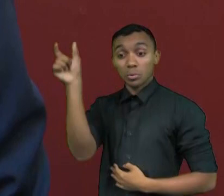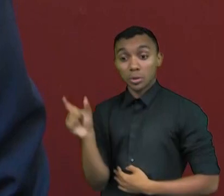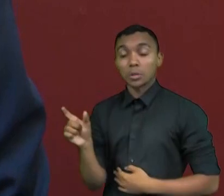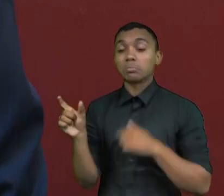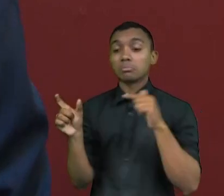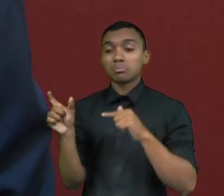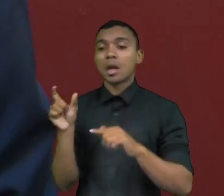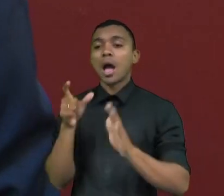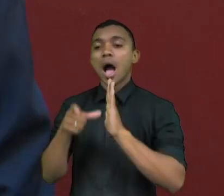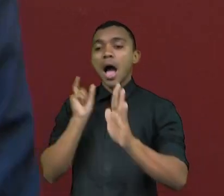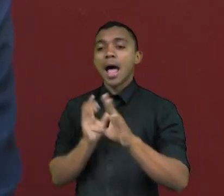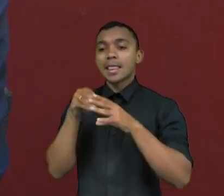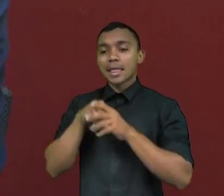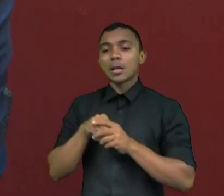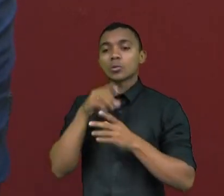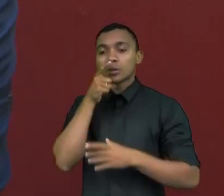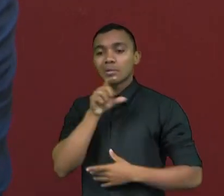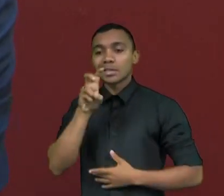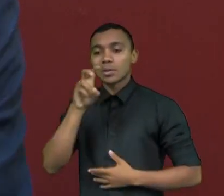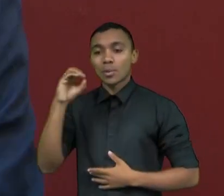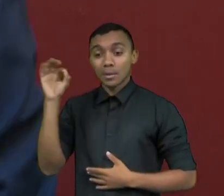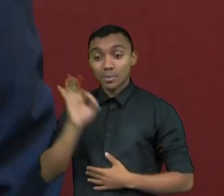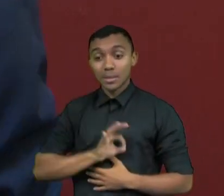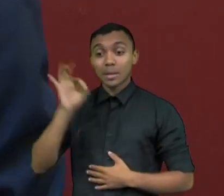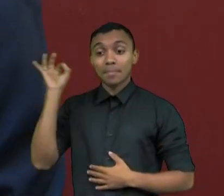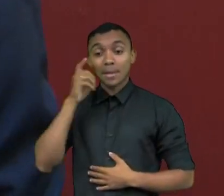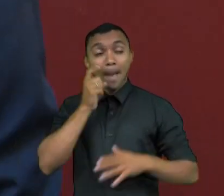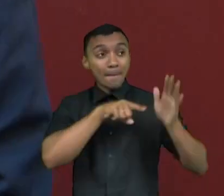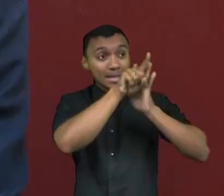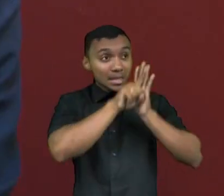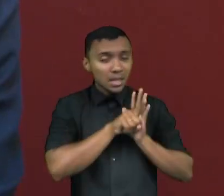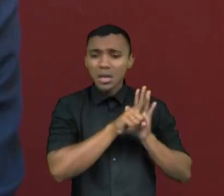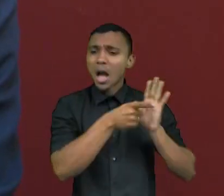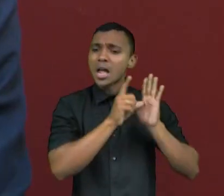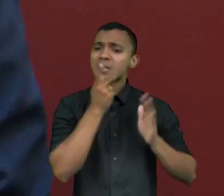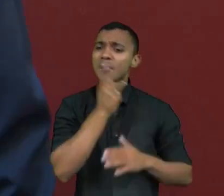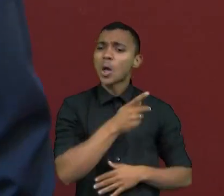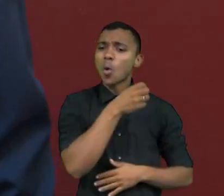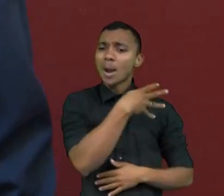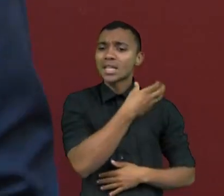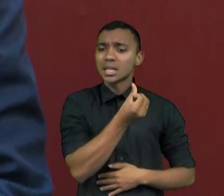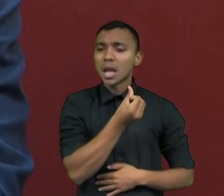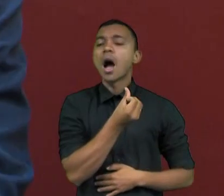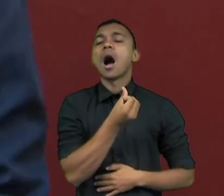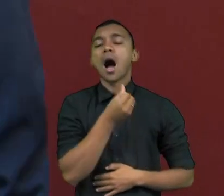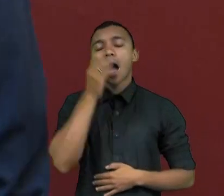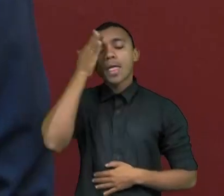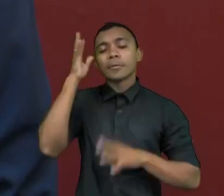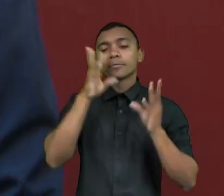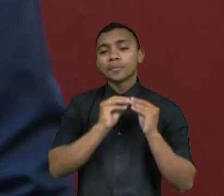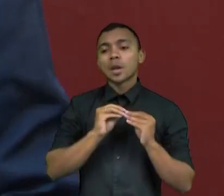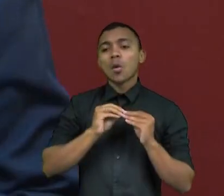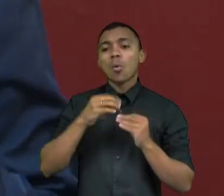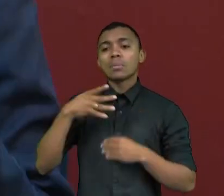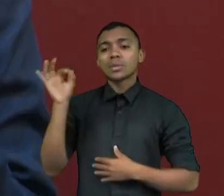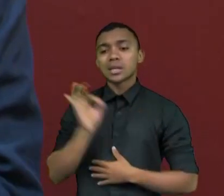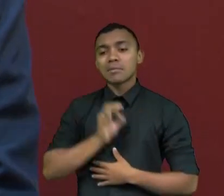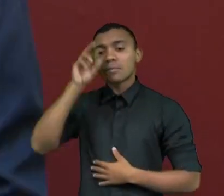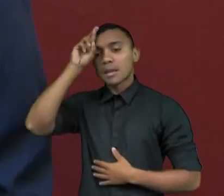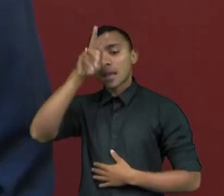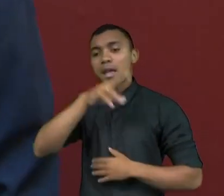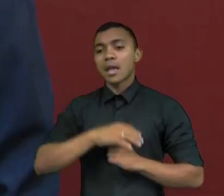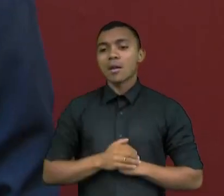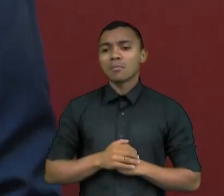nas urnas teve 50%. A pesquisa deu 46%. Então, foi um erro de quatro pontos. O que é que responde por esse erro? Podem ser